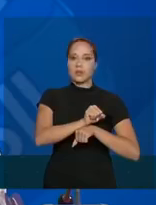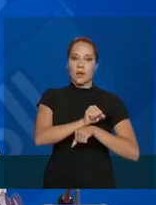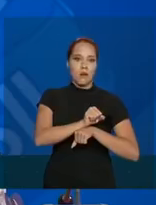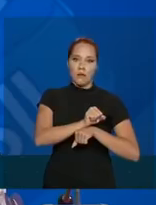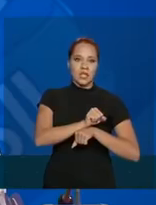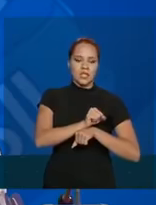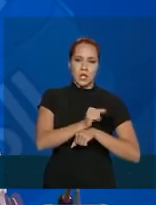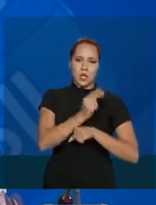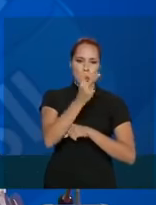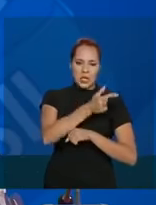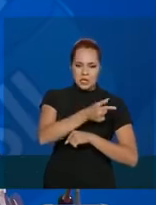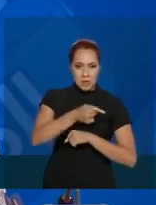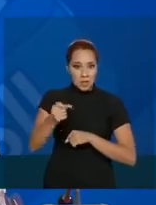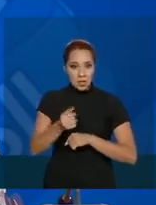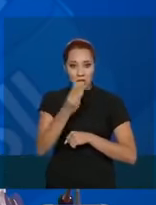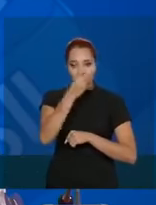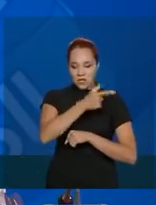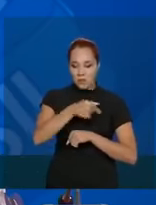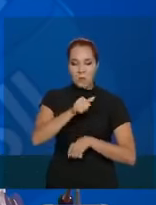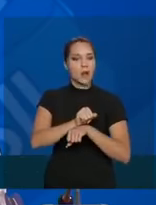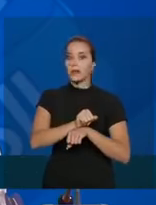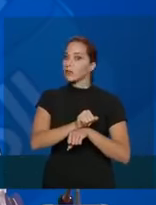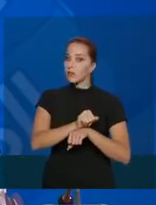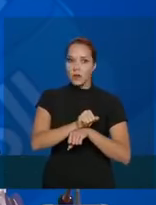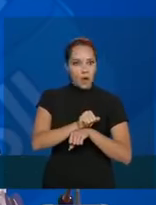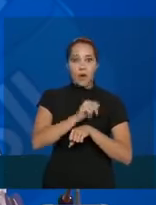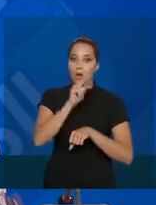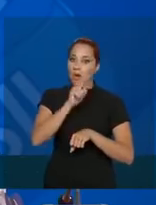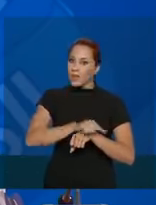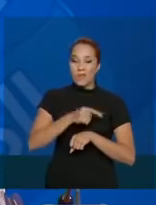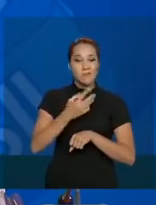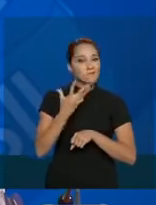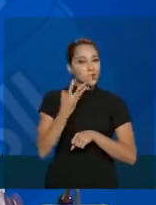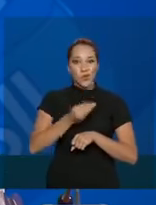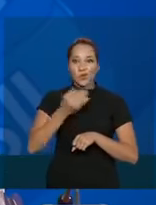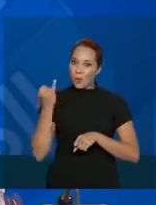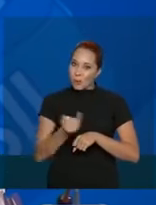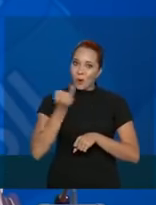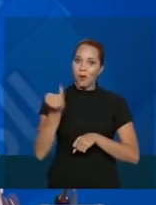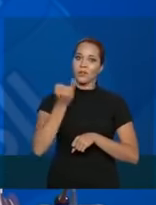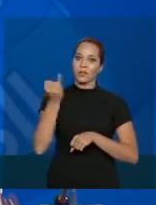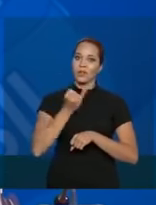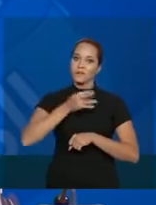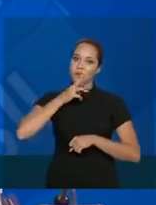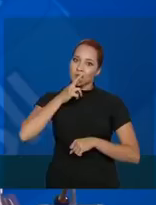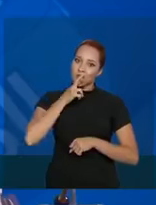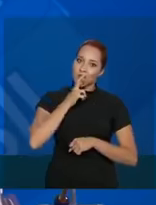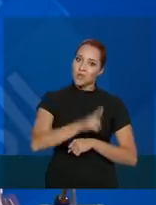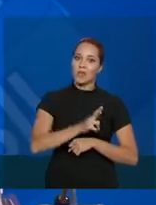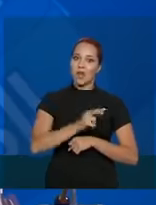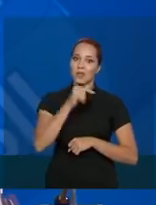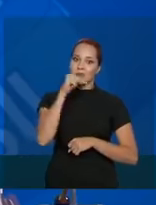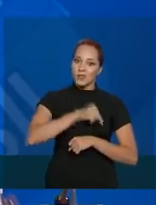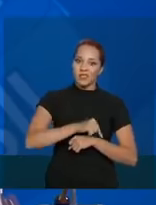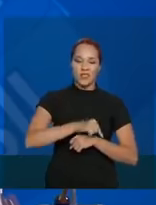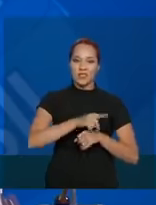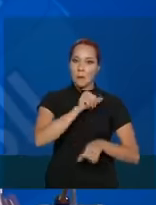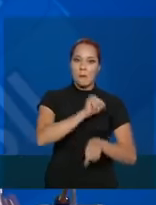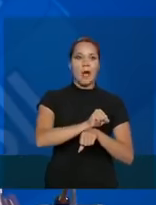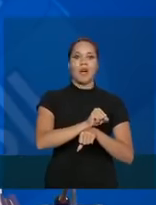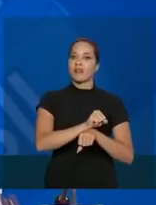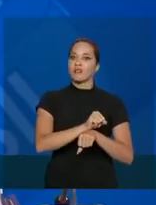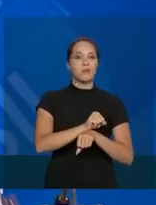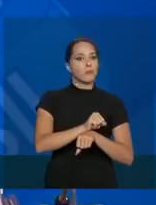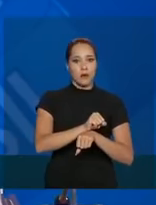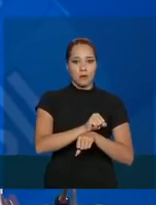seja por duas semanas ou três semanas. Isso pode ser muito significativo, o resultado dessa descontinuidade.